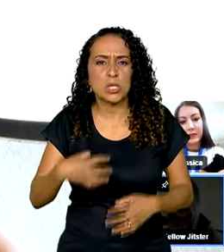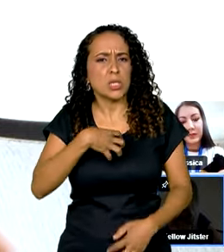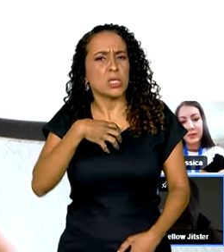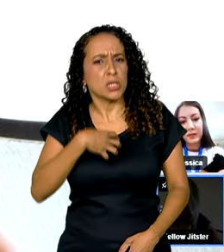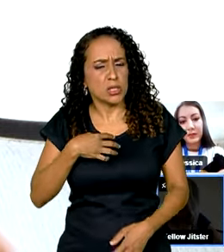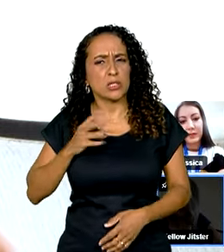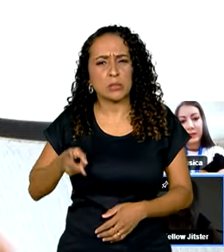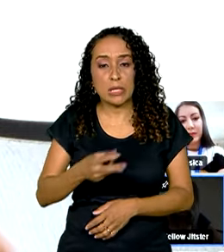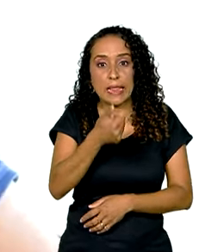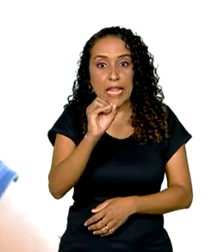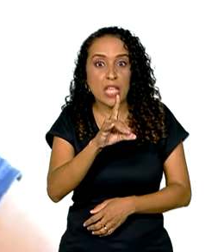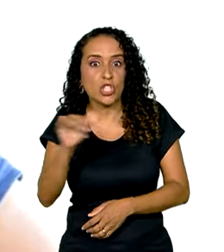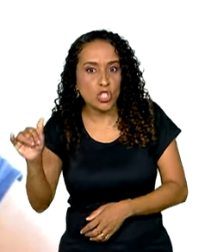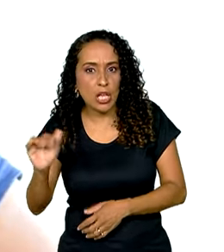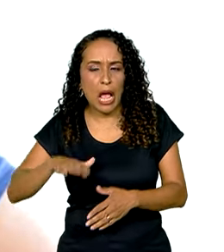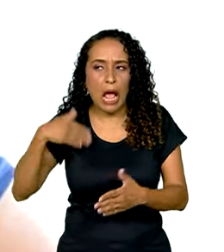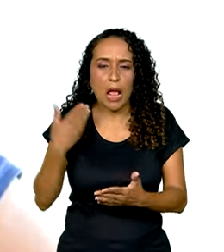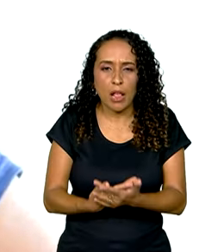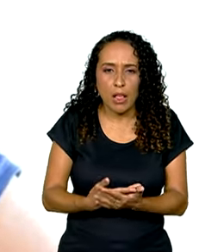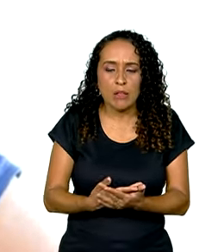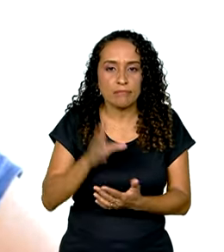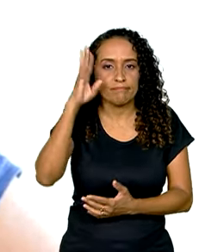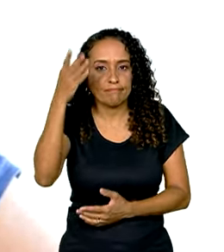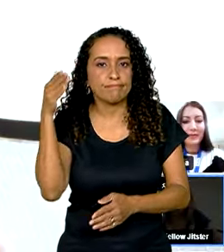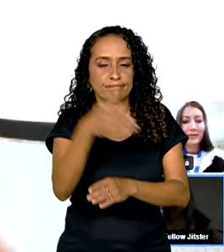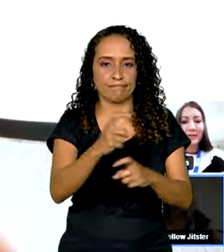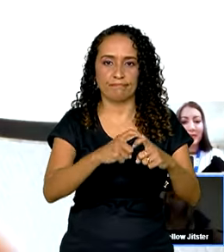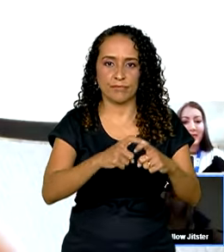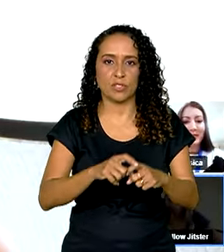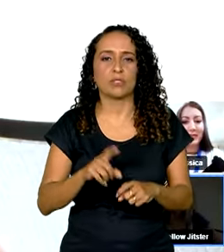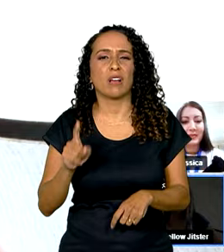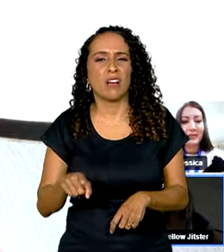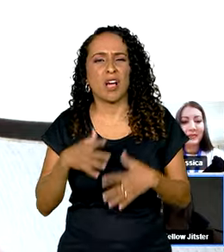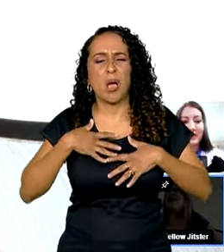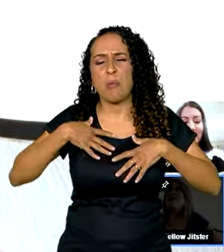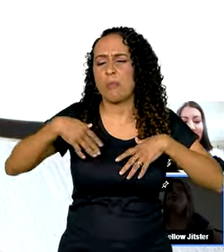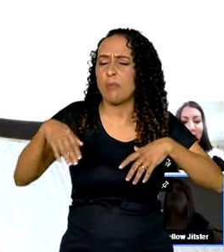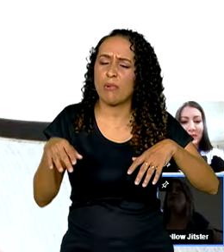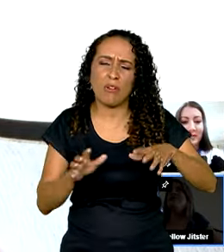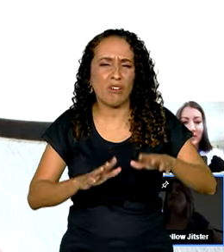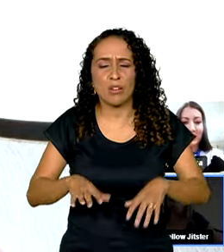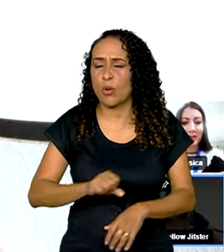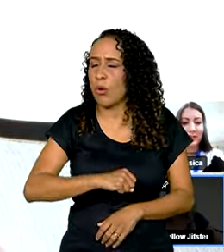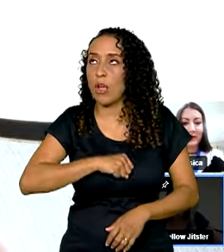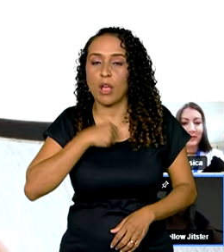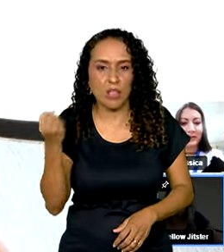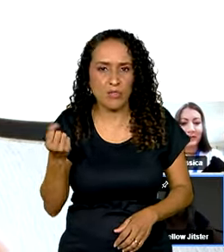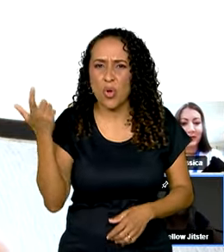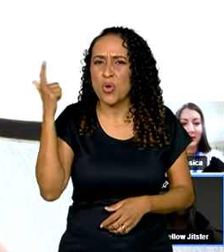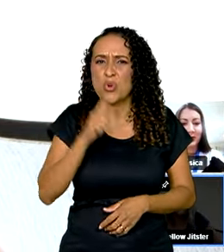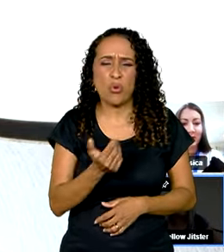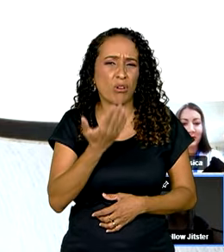persistiram por 10 dias, até que ela resolveu procurar um médico. É uma moleza, é horrível. Você não